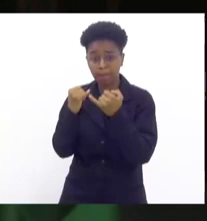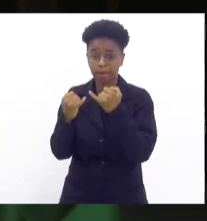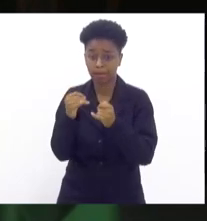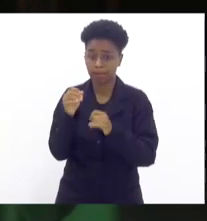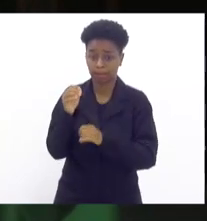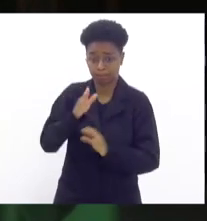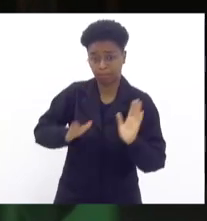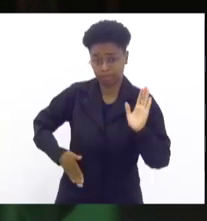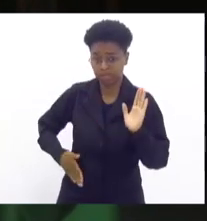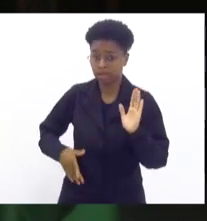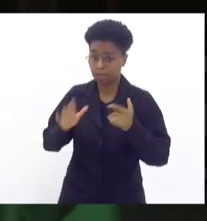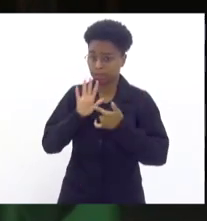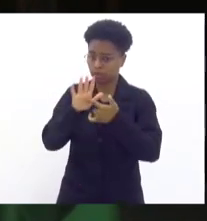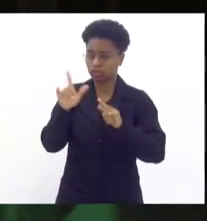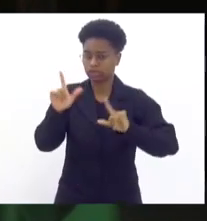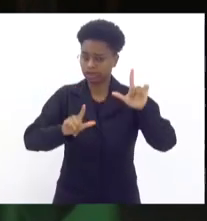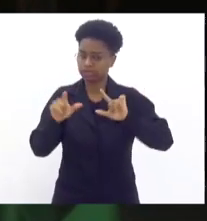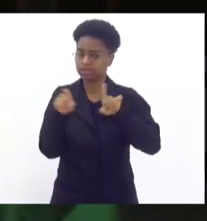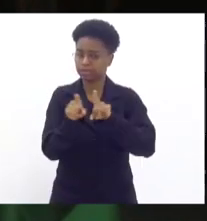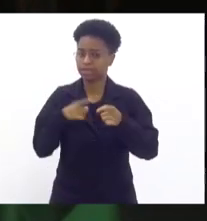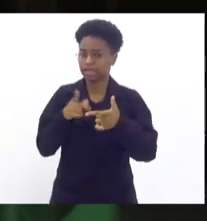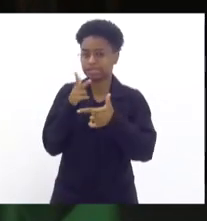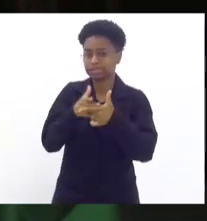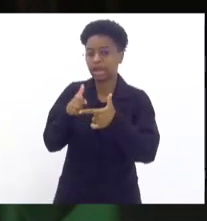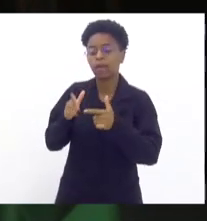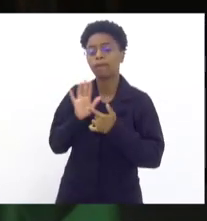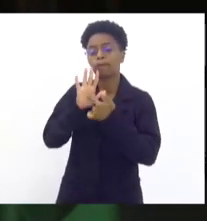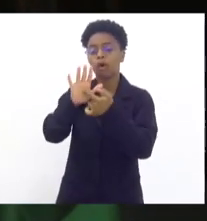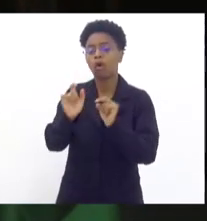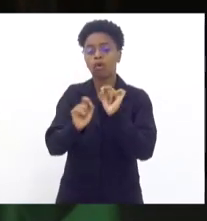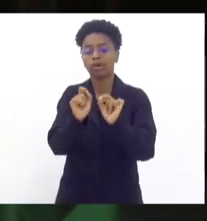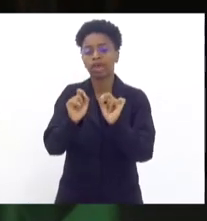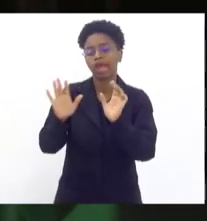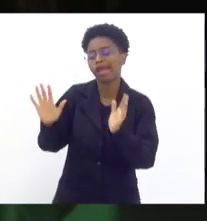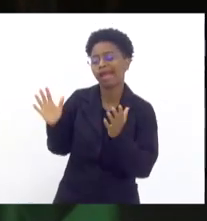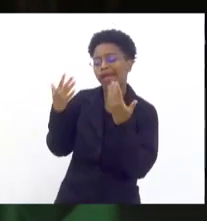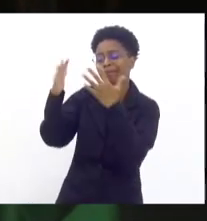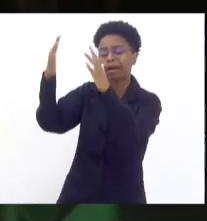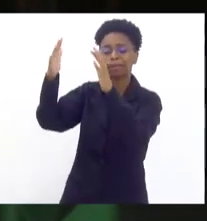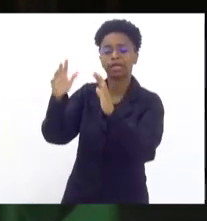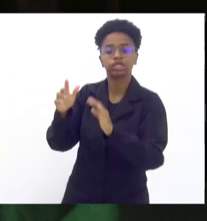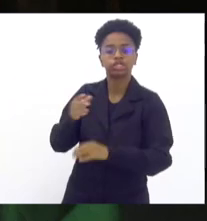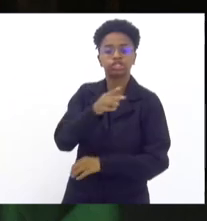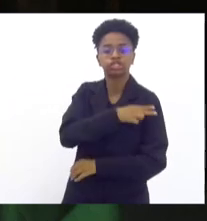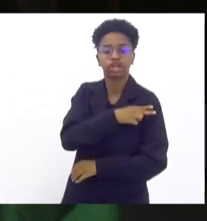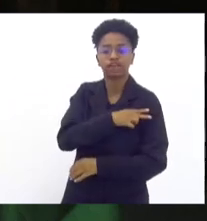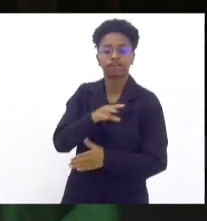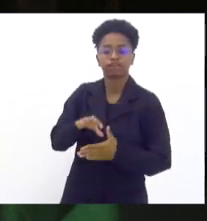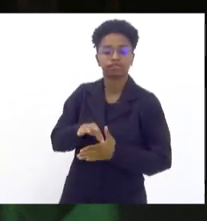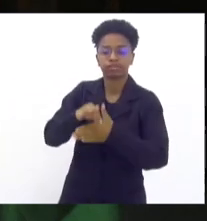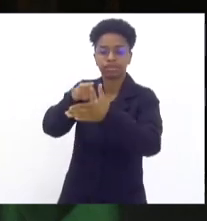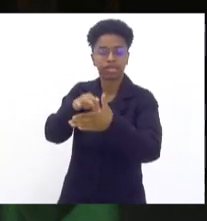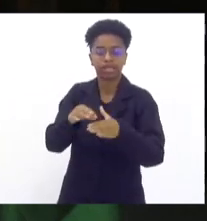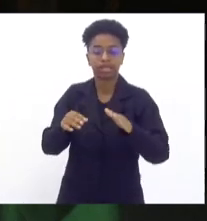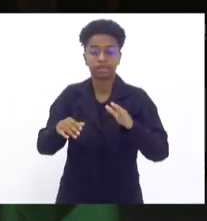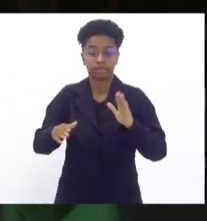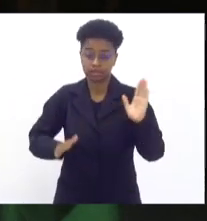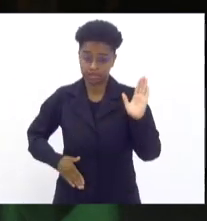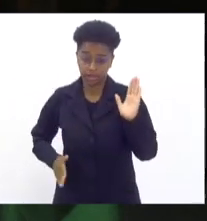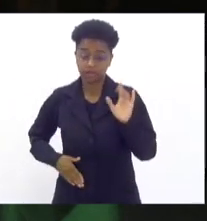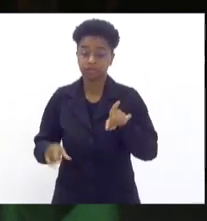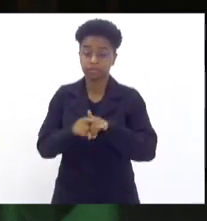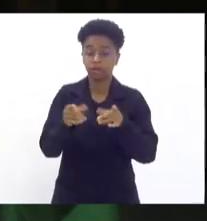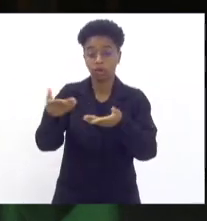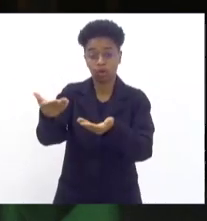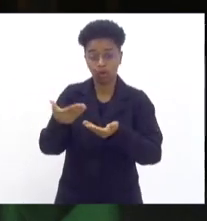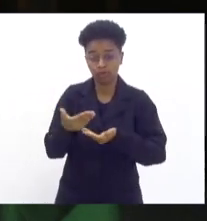de televisão que vai passar agora um seriado onde ele enaltece os chefes de tráfico e faz uma festa de gala onde os maiores convidados